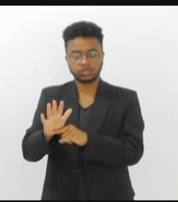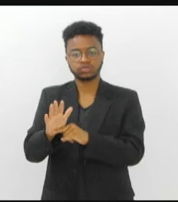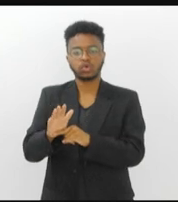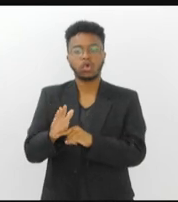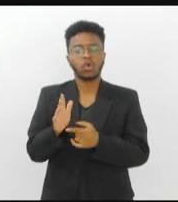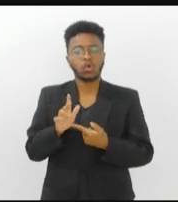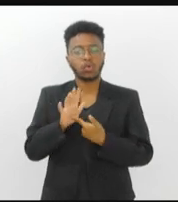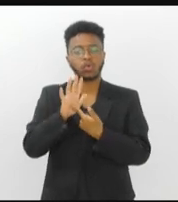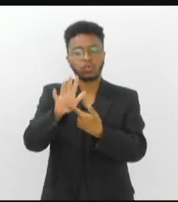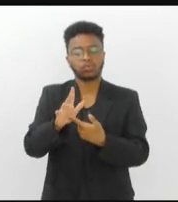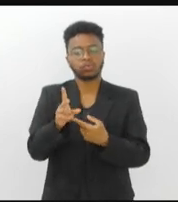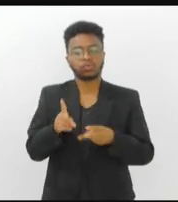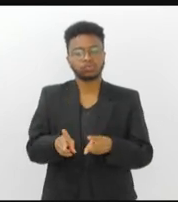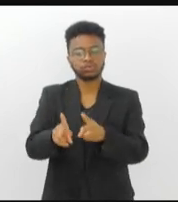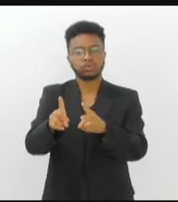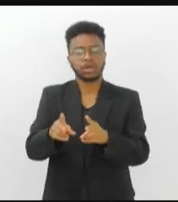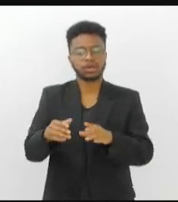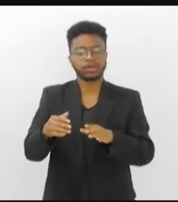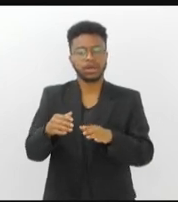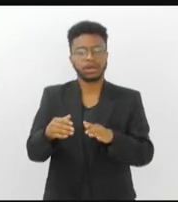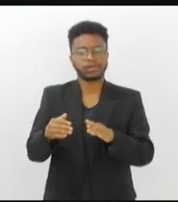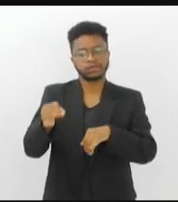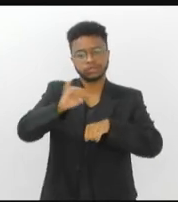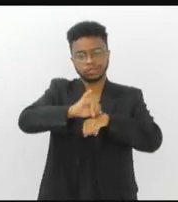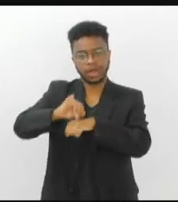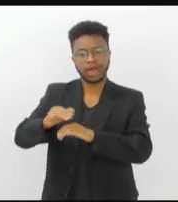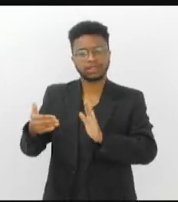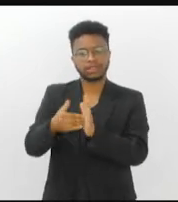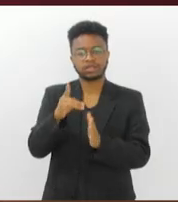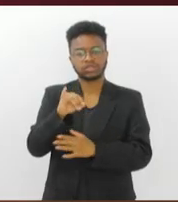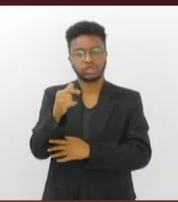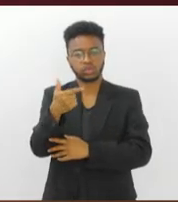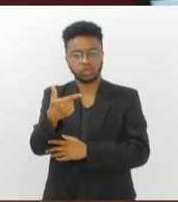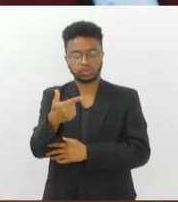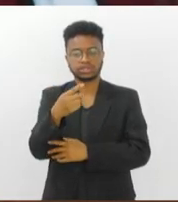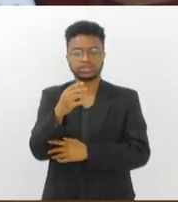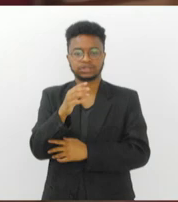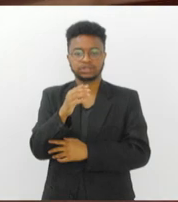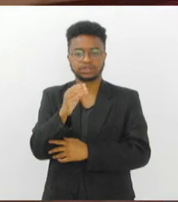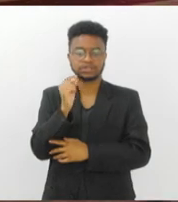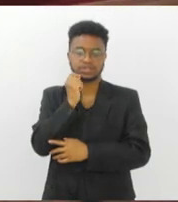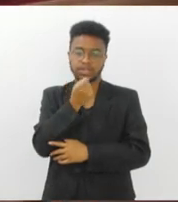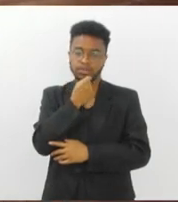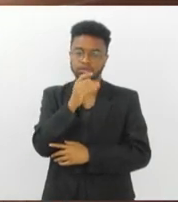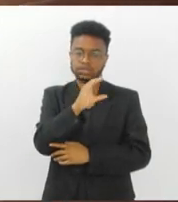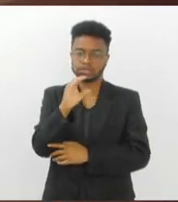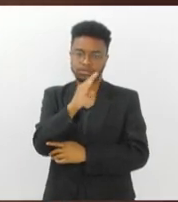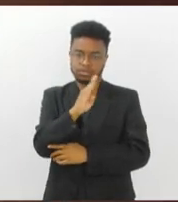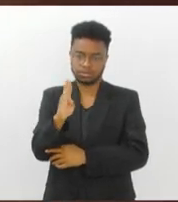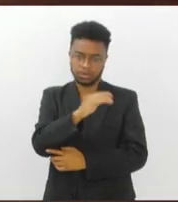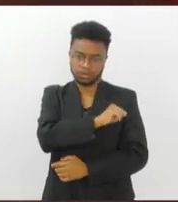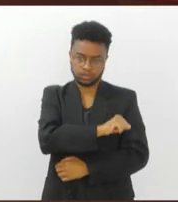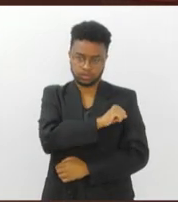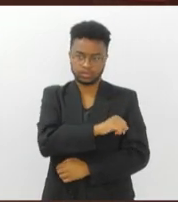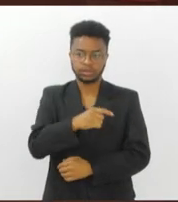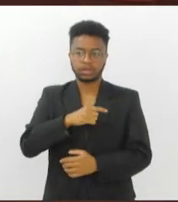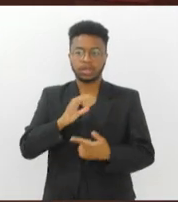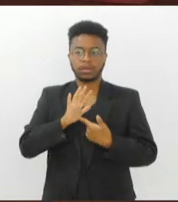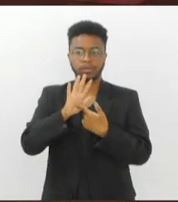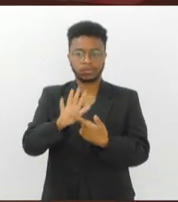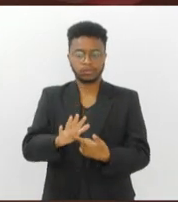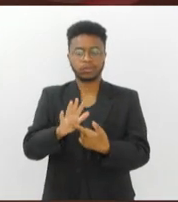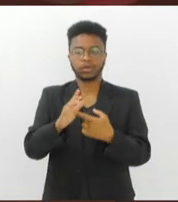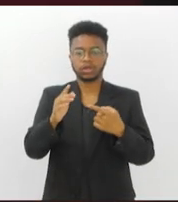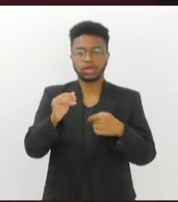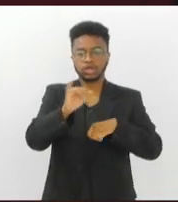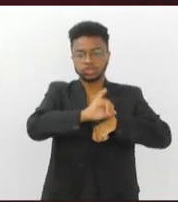2 de setembro no Centro Cultural Banco do Brasil, no centro do Rio. Um dos principais expoentes da geração 80 e também integrante